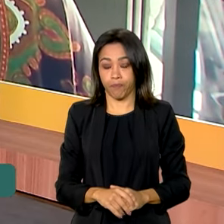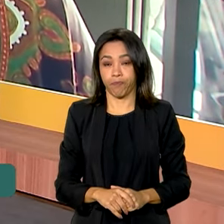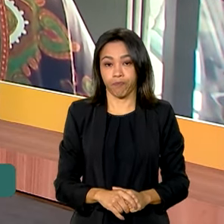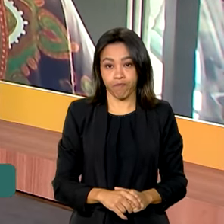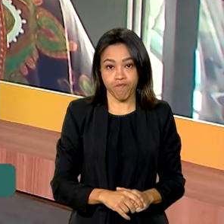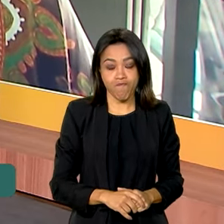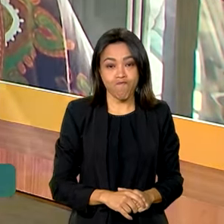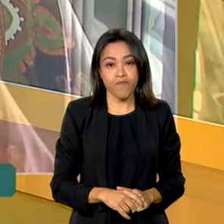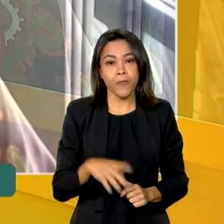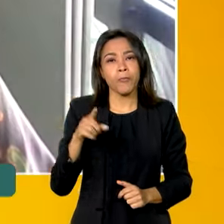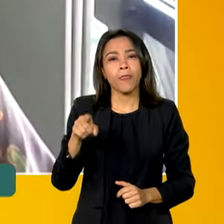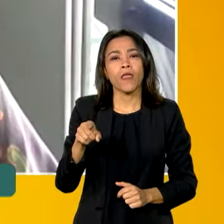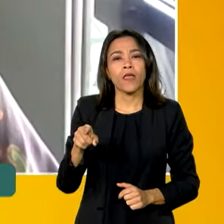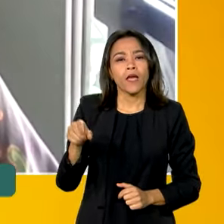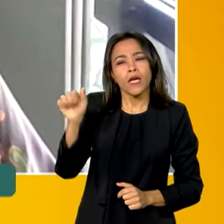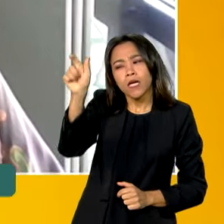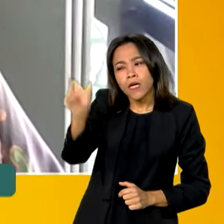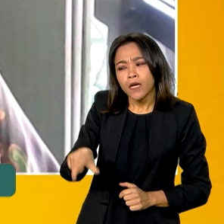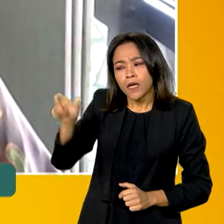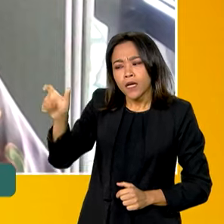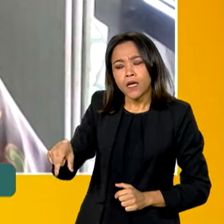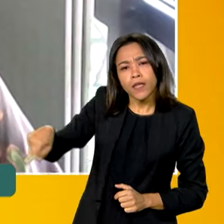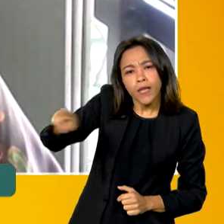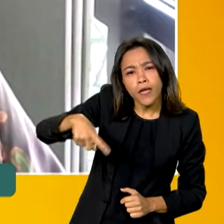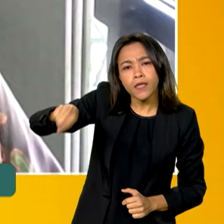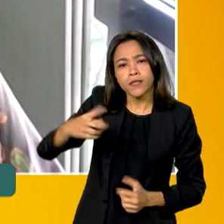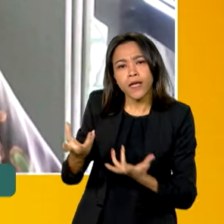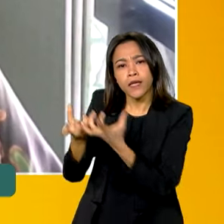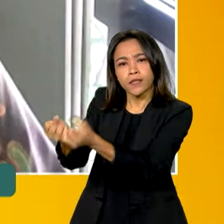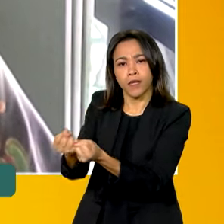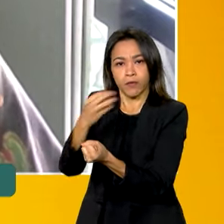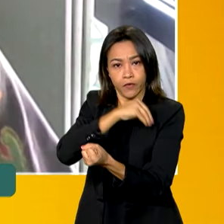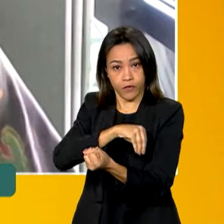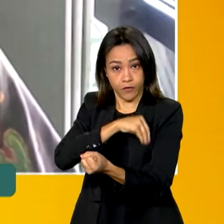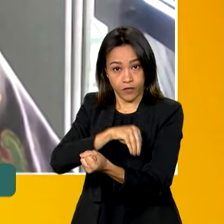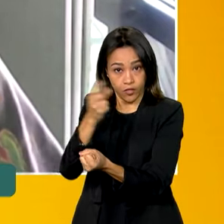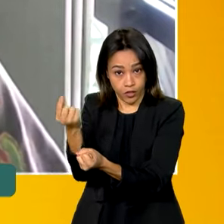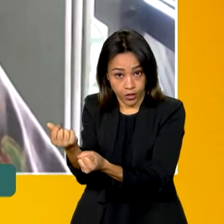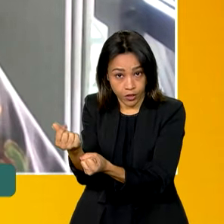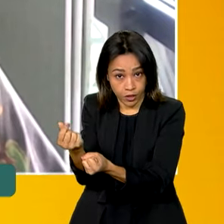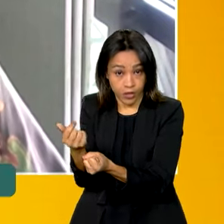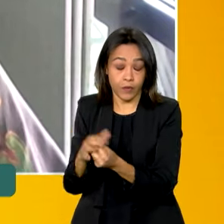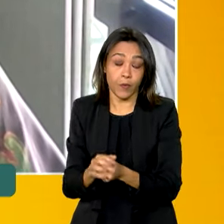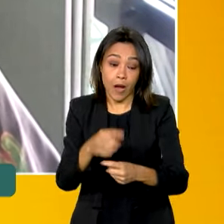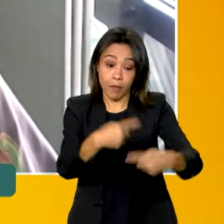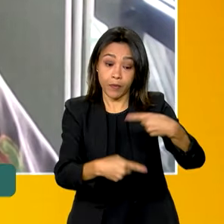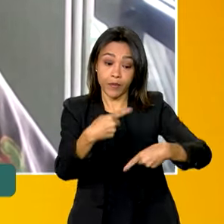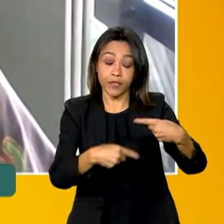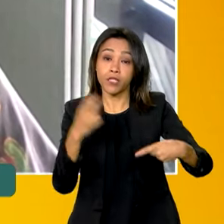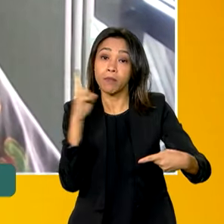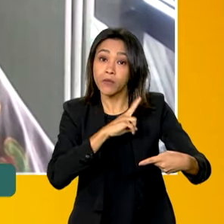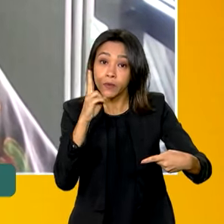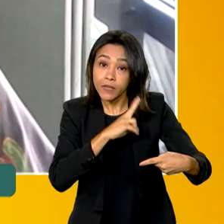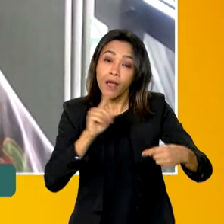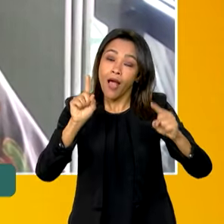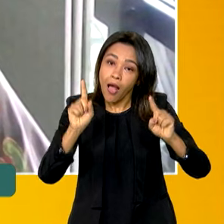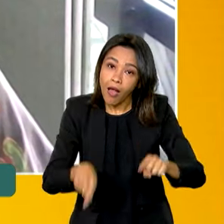do ponto de vista do cuidador remunerado, a política mais urgente, vamos dizer, é a de